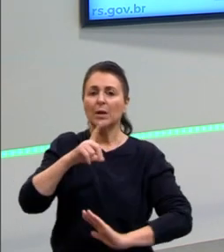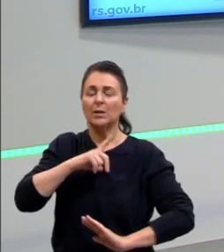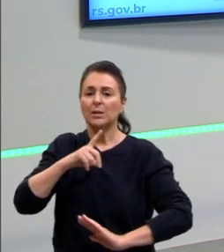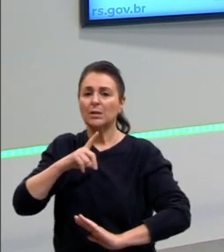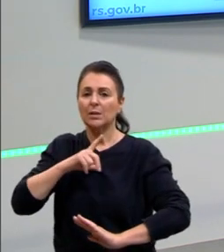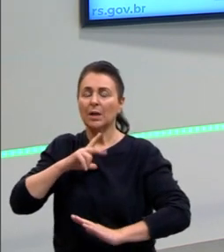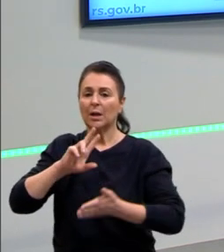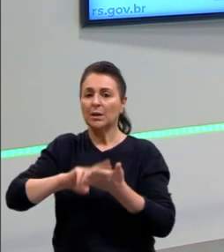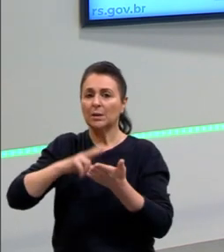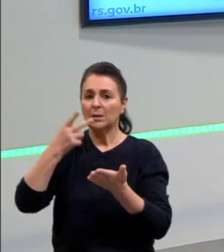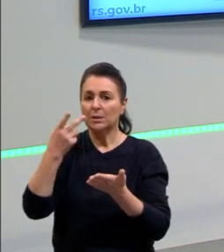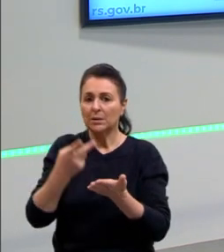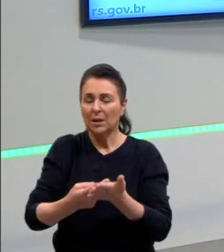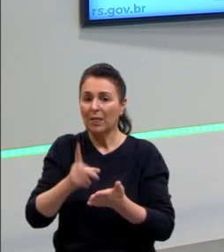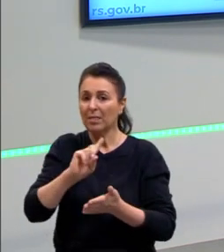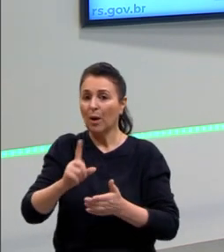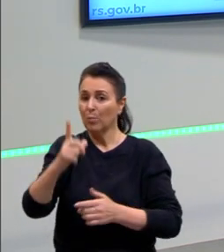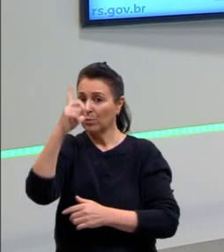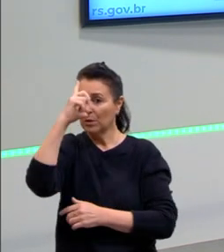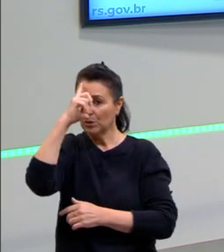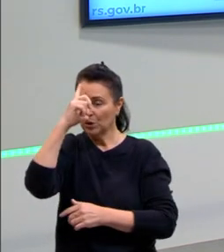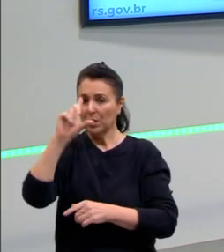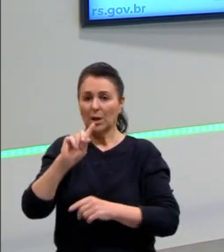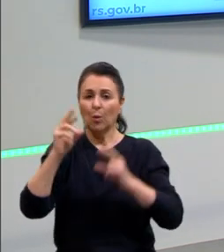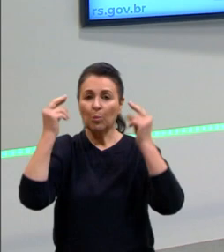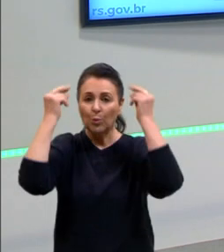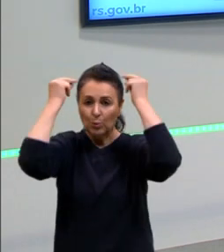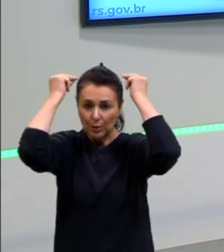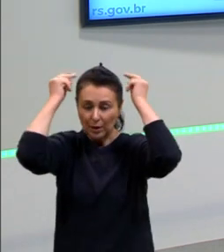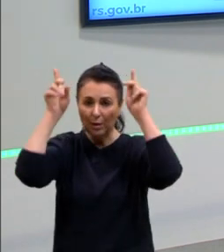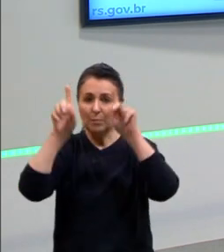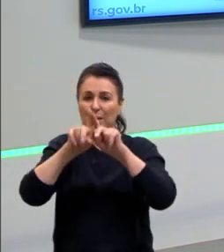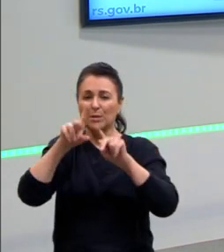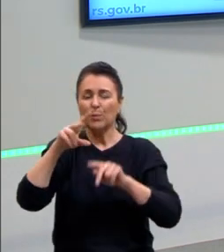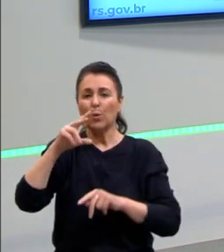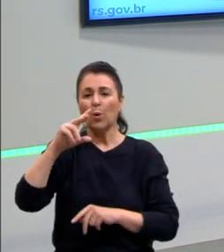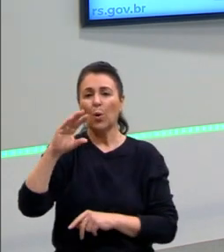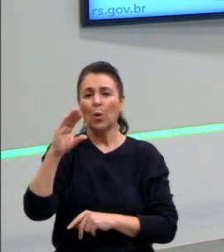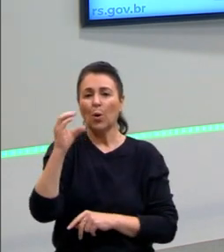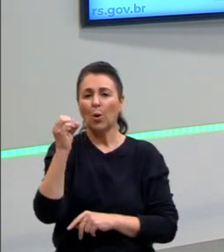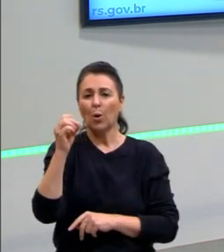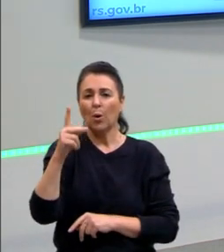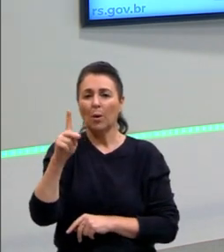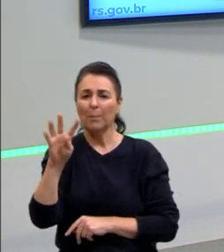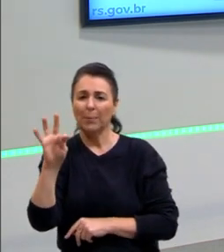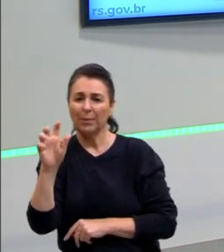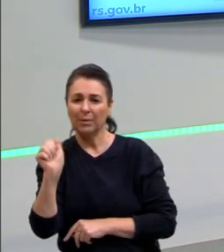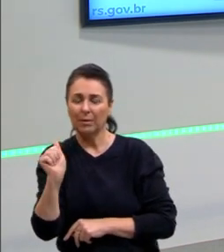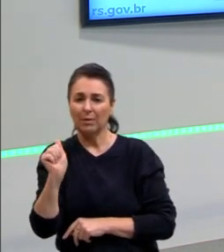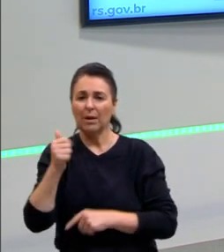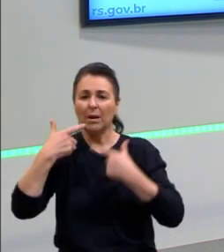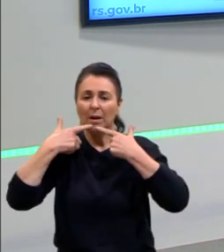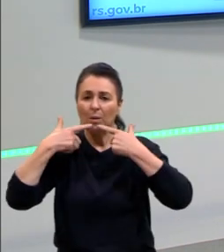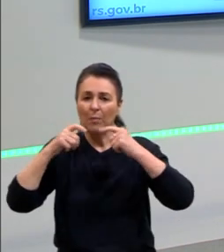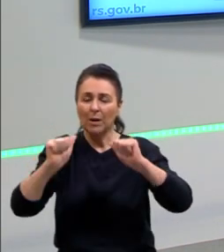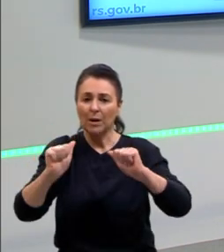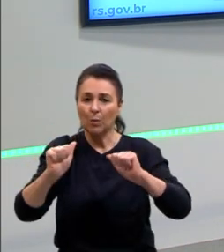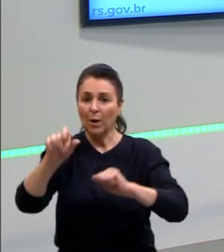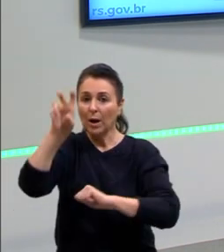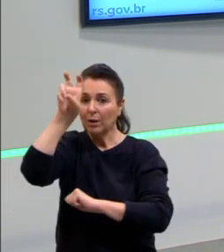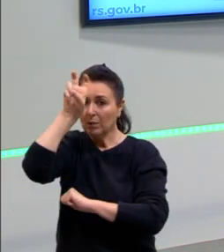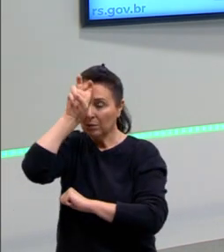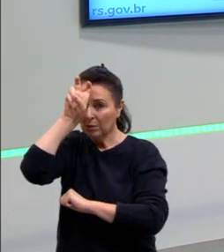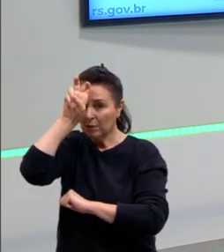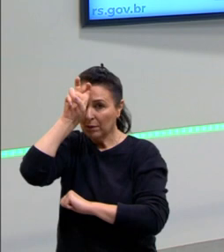traduzido não para o latim, não para o grego, mas para o copta, que era uma língua egípcia, e também foi um